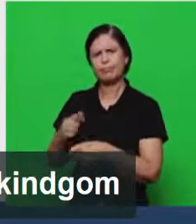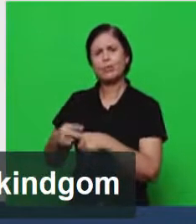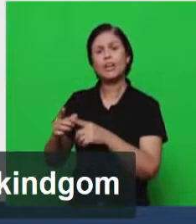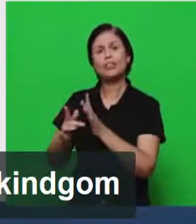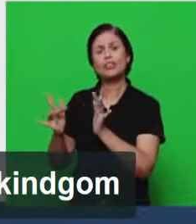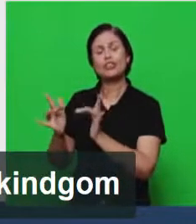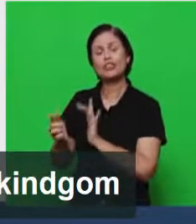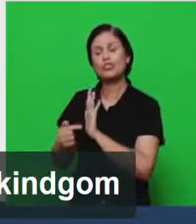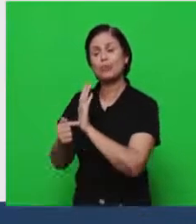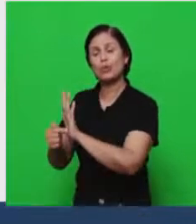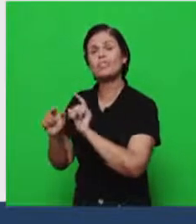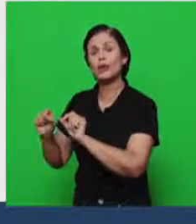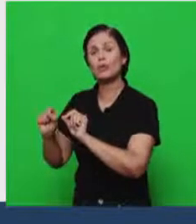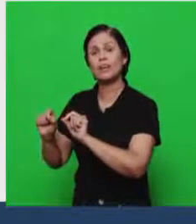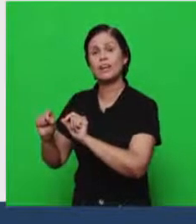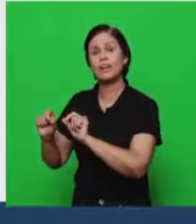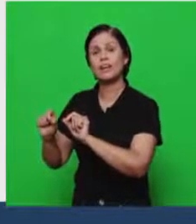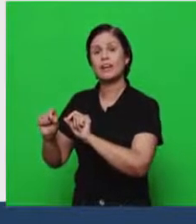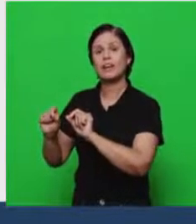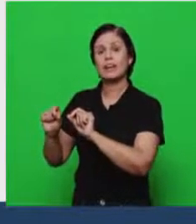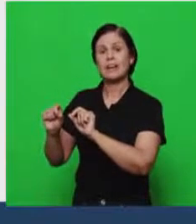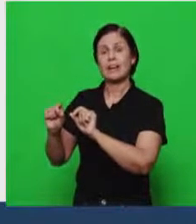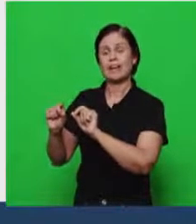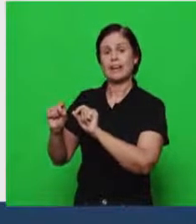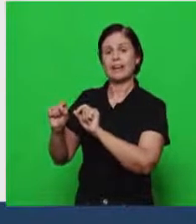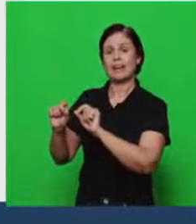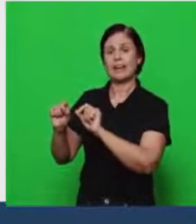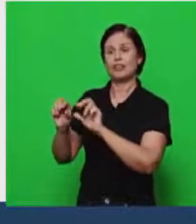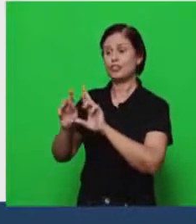do reino que ele estava